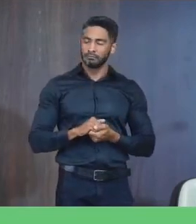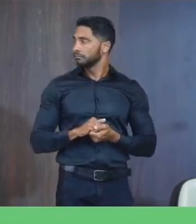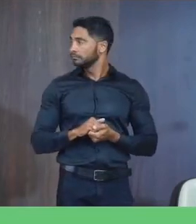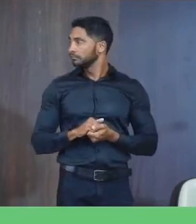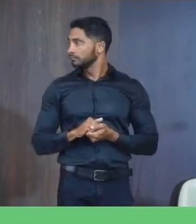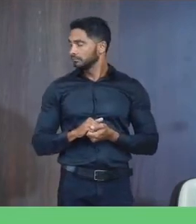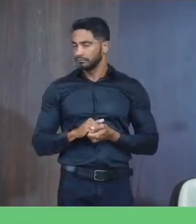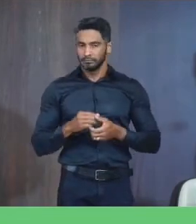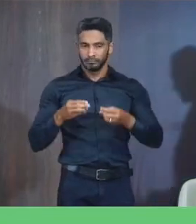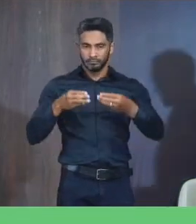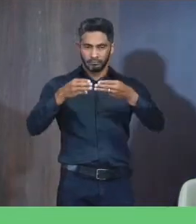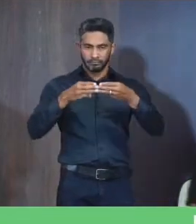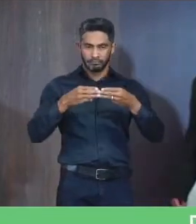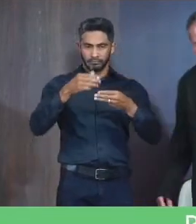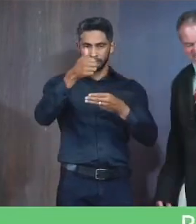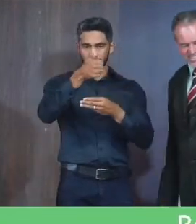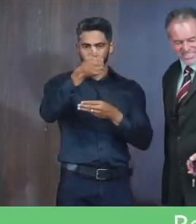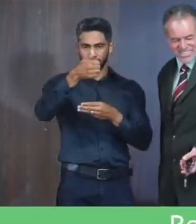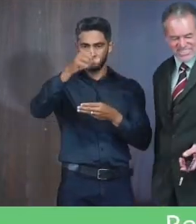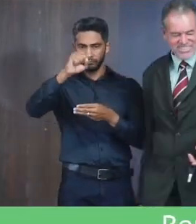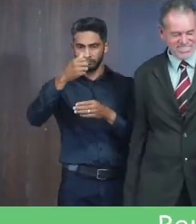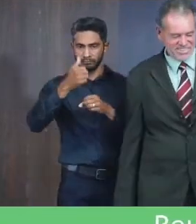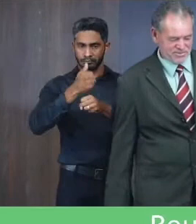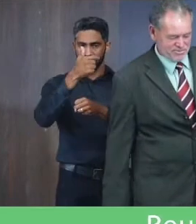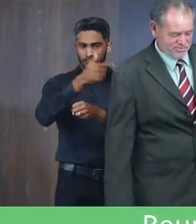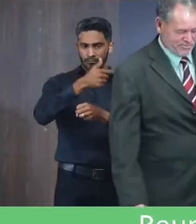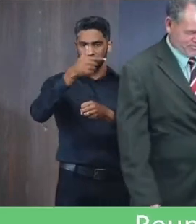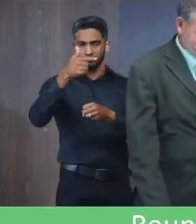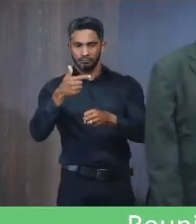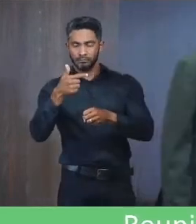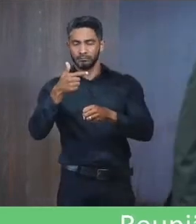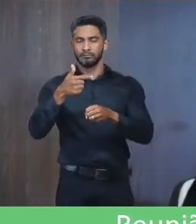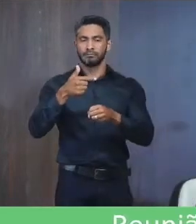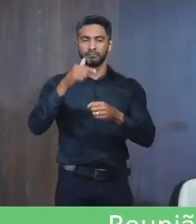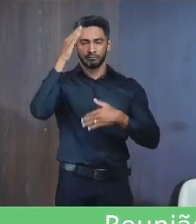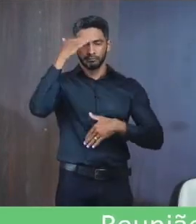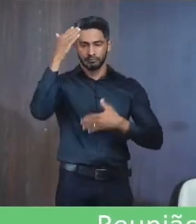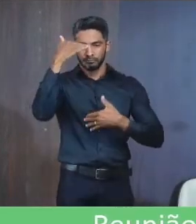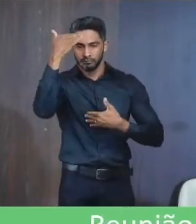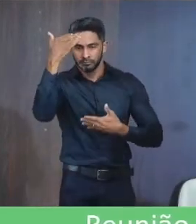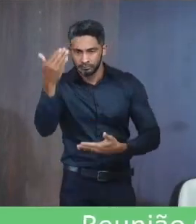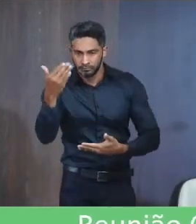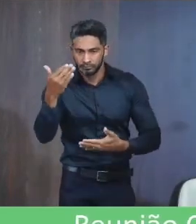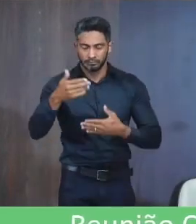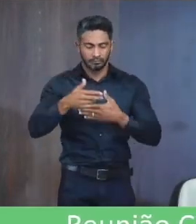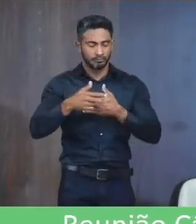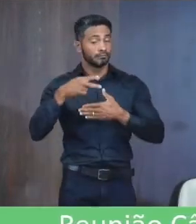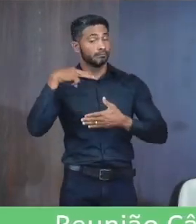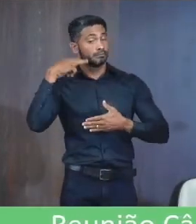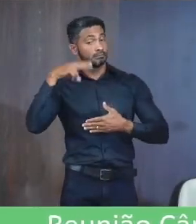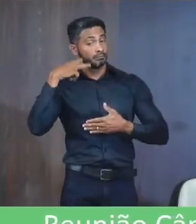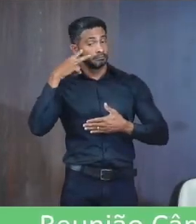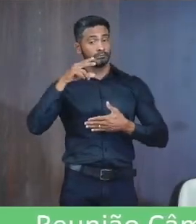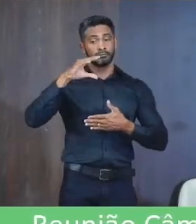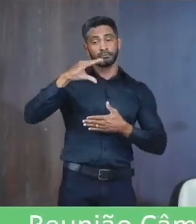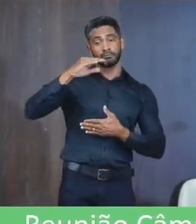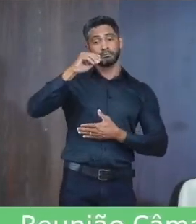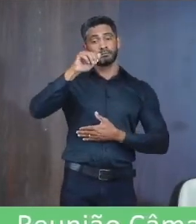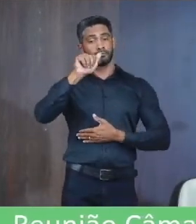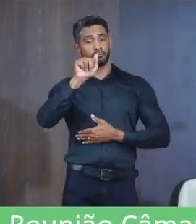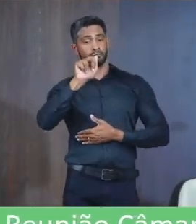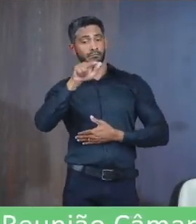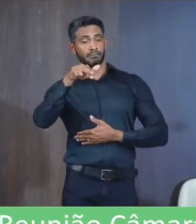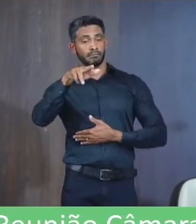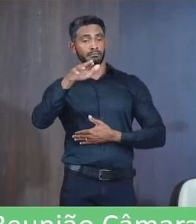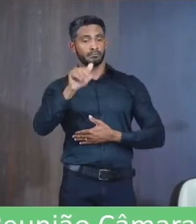Moção 118-2022 Voto de congratulação Autoria A vereadora Carmelina Romana da Silva Teixeira